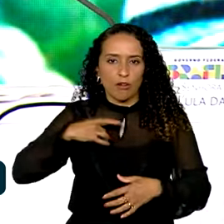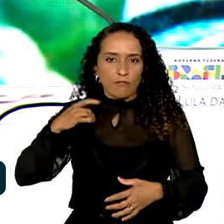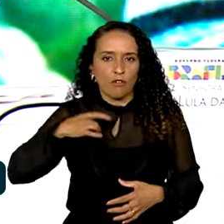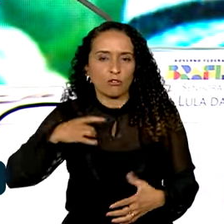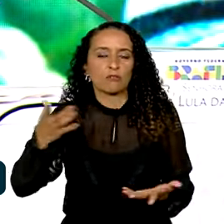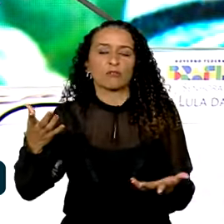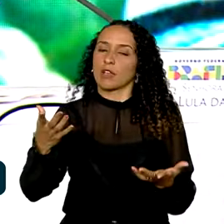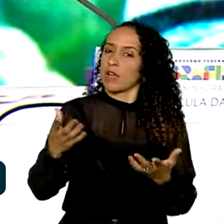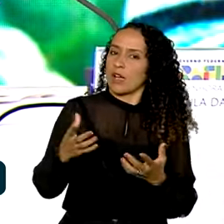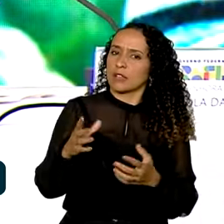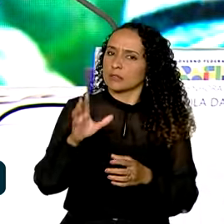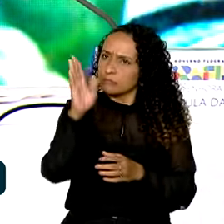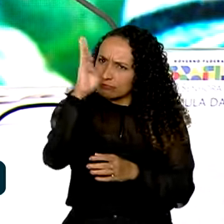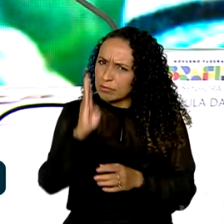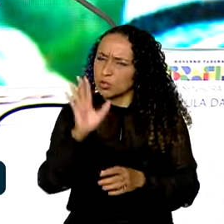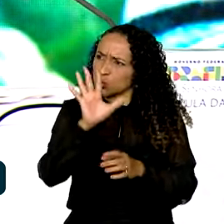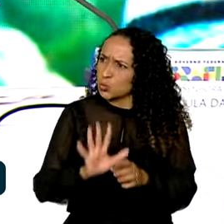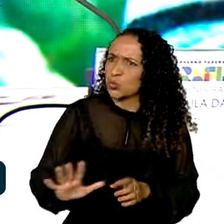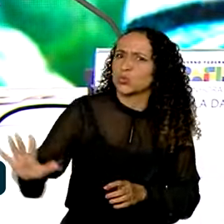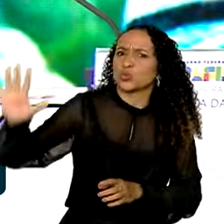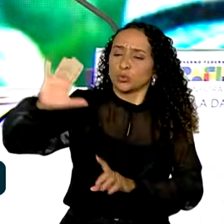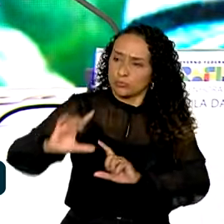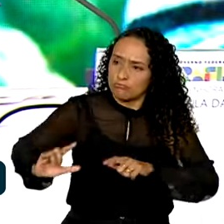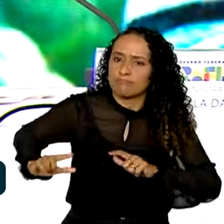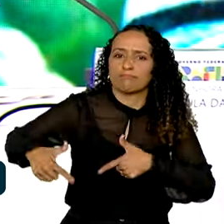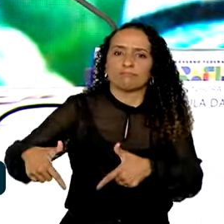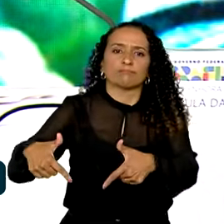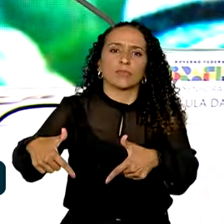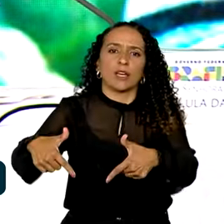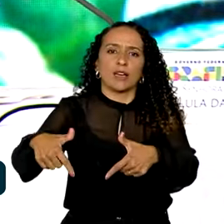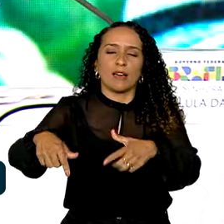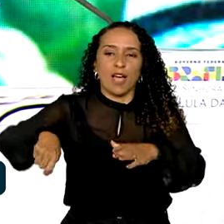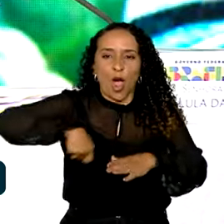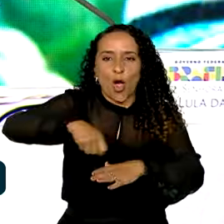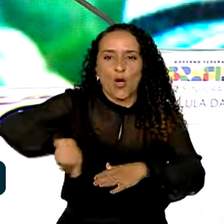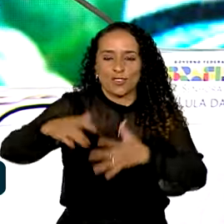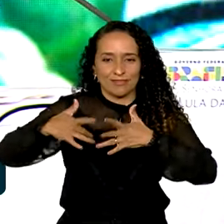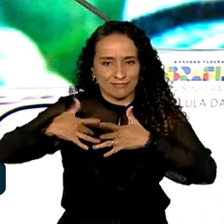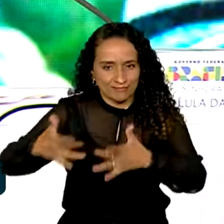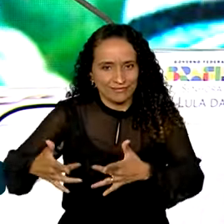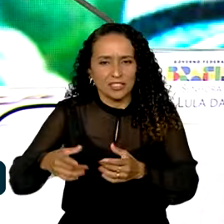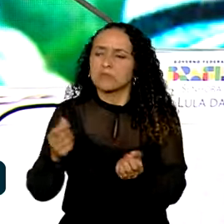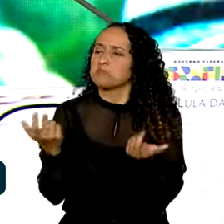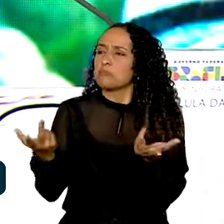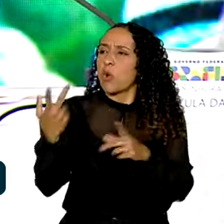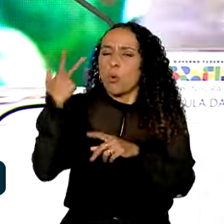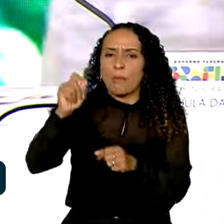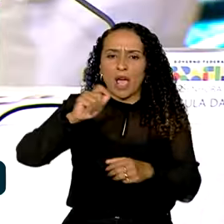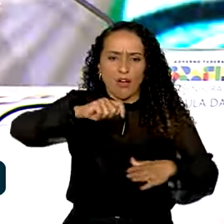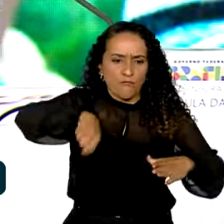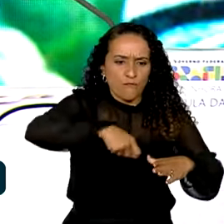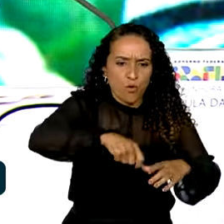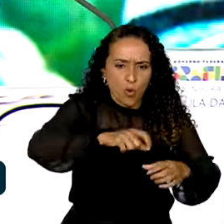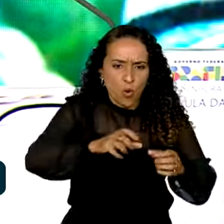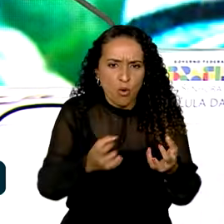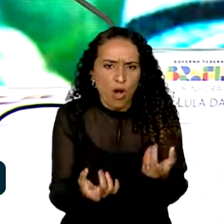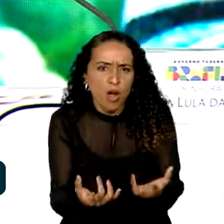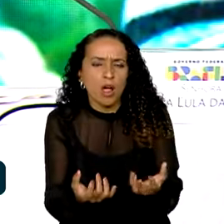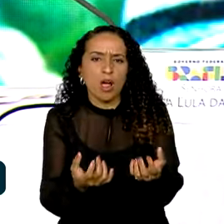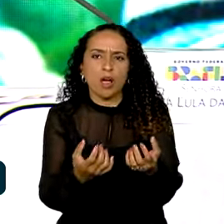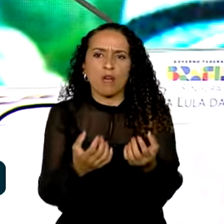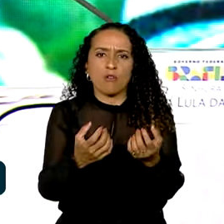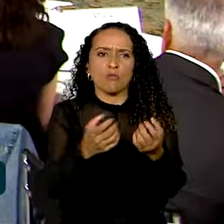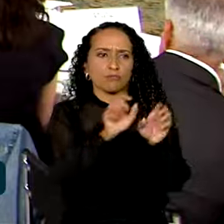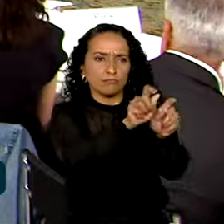voluntárias que em todo o Brasil trabalha a cozinha solidária. Ali poder comprar um fogão, poder comprar um freezer,